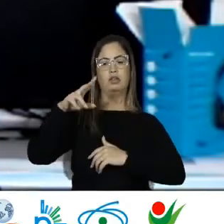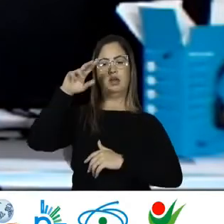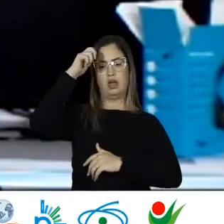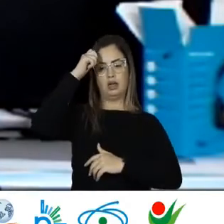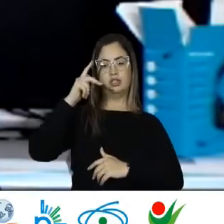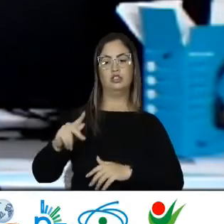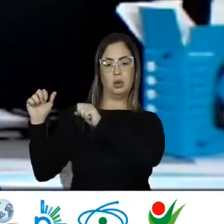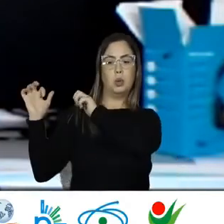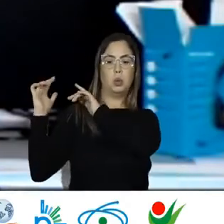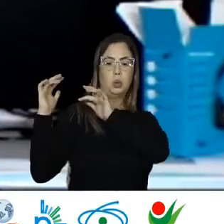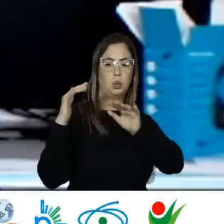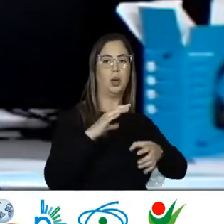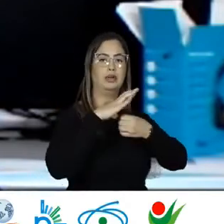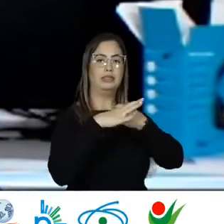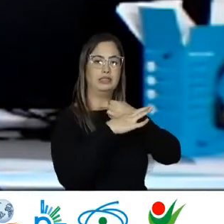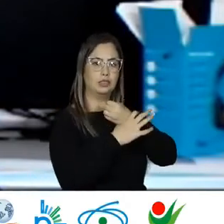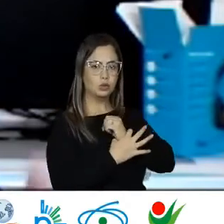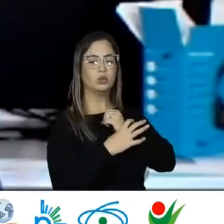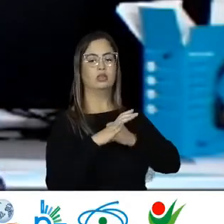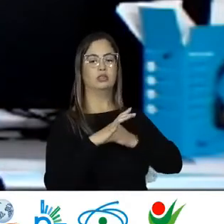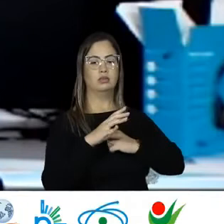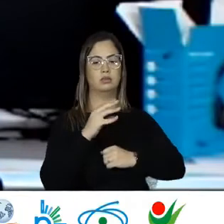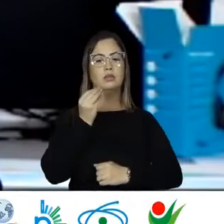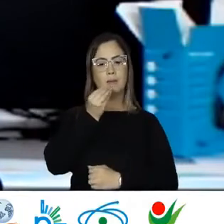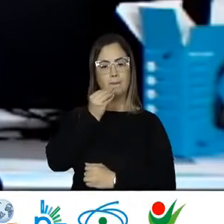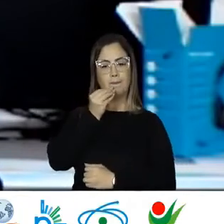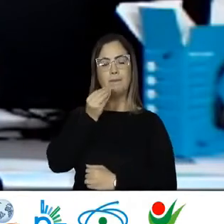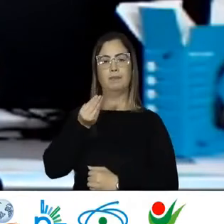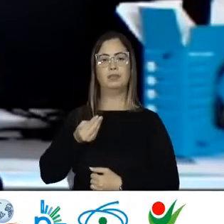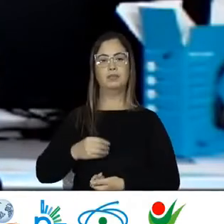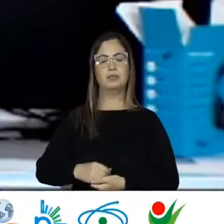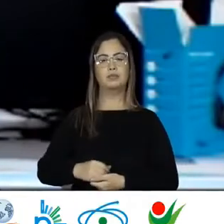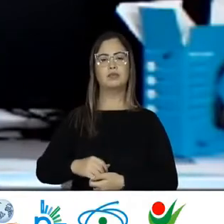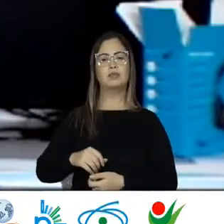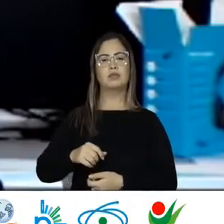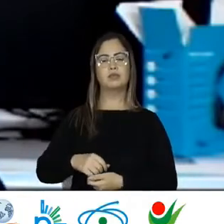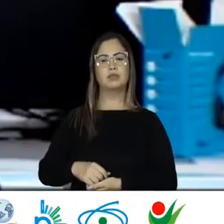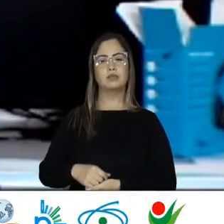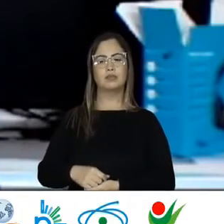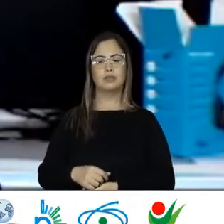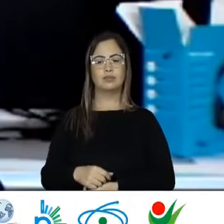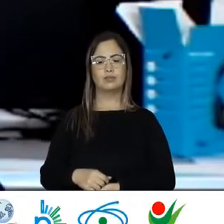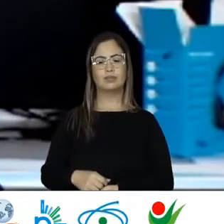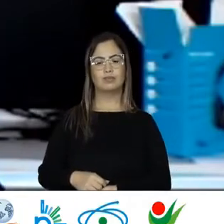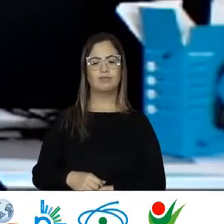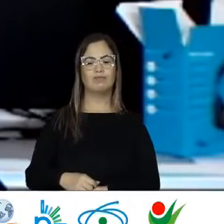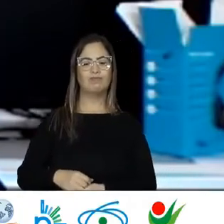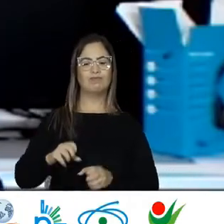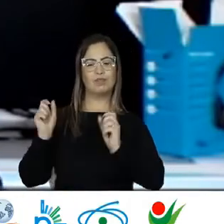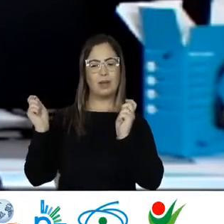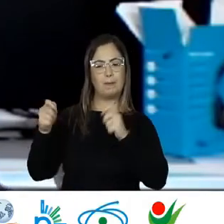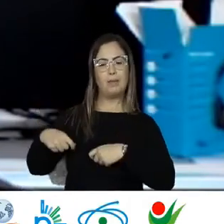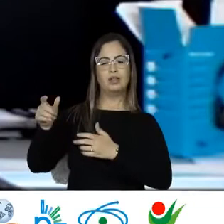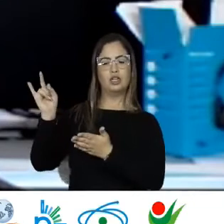Conseguiu essa possibilidade De ficar no Brasil E se Entre aspas Documentar Se regularizar Que as pessoas São muito mais do que